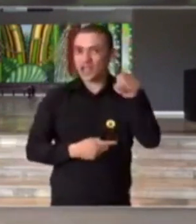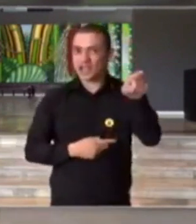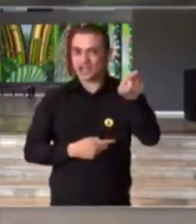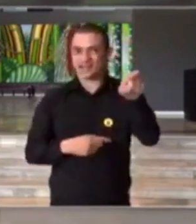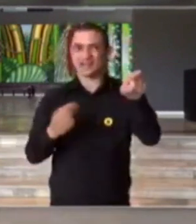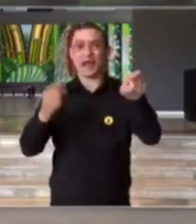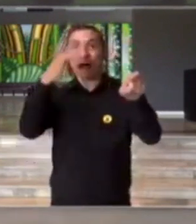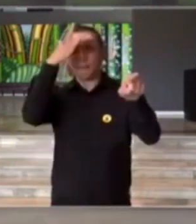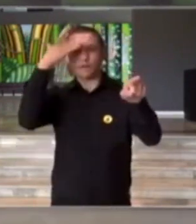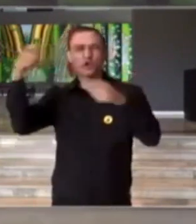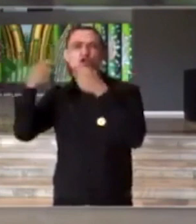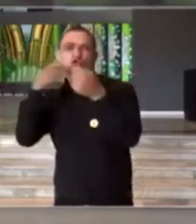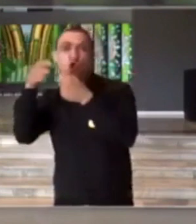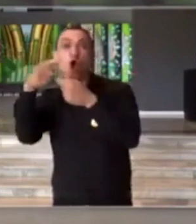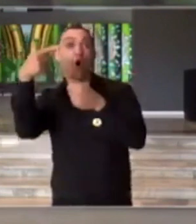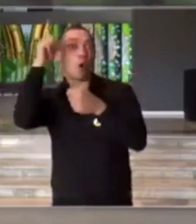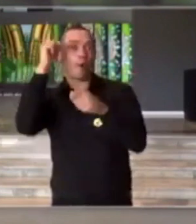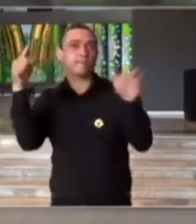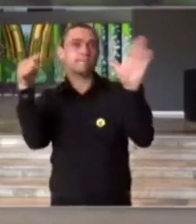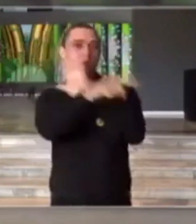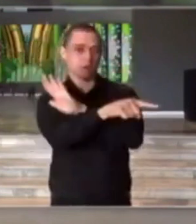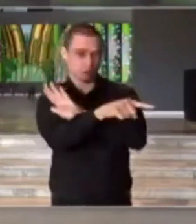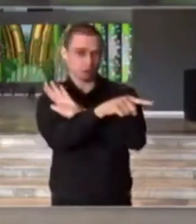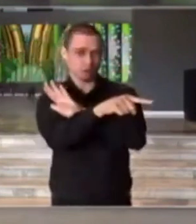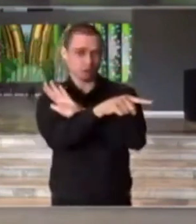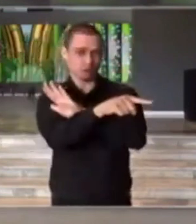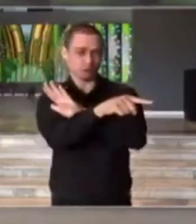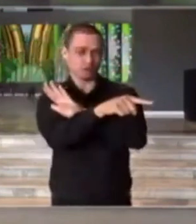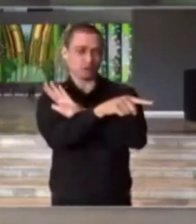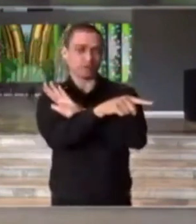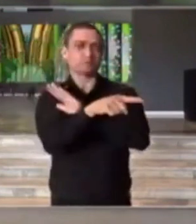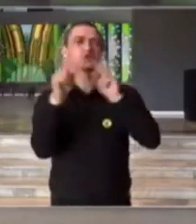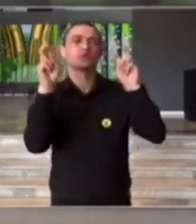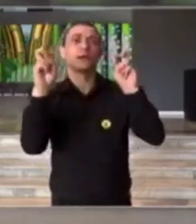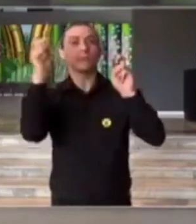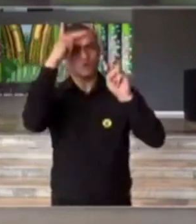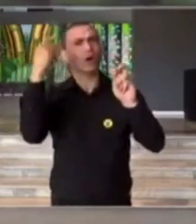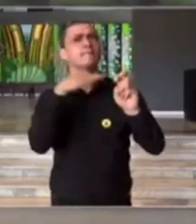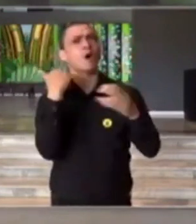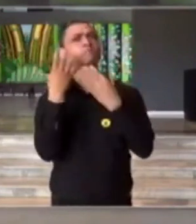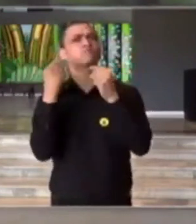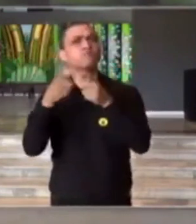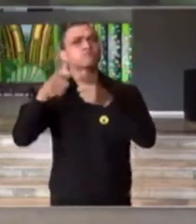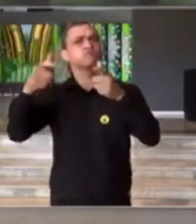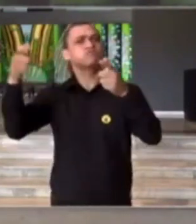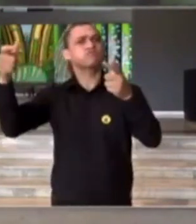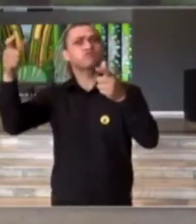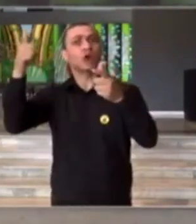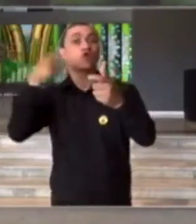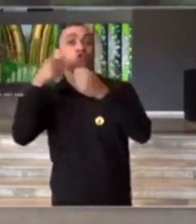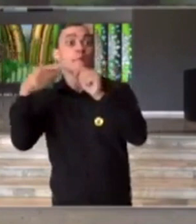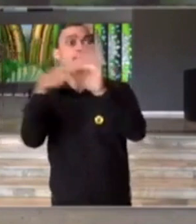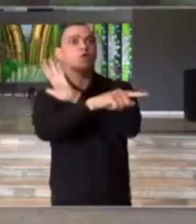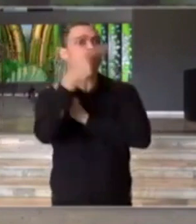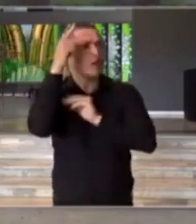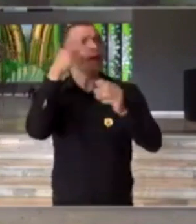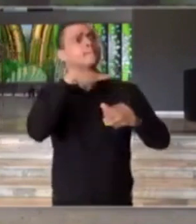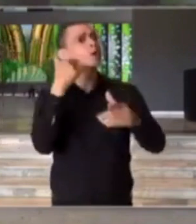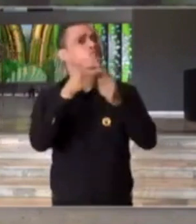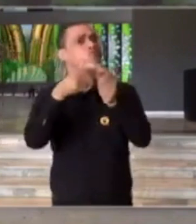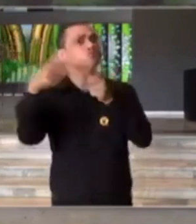indagado por jornalistas sobre as mortes e o crescimento das mortes no Brasil,